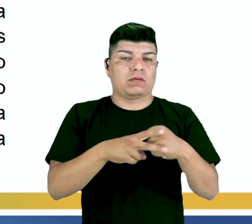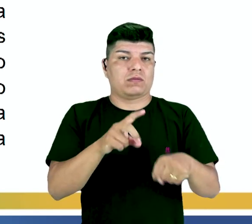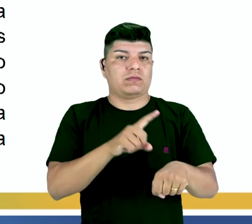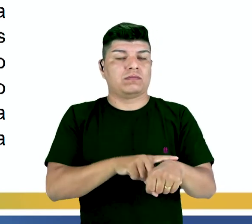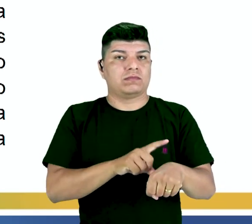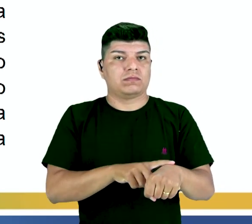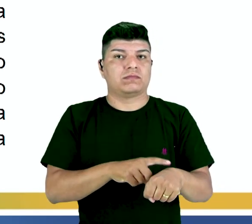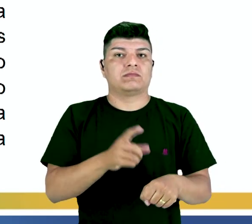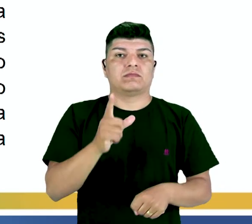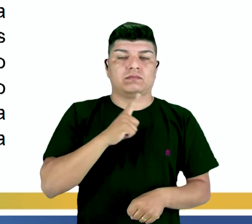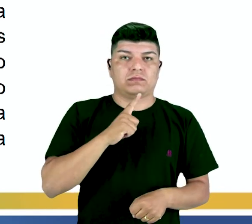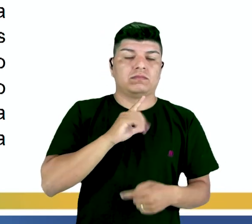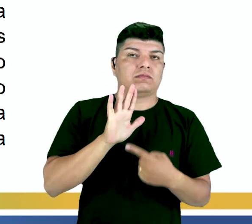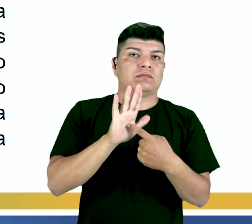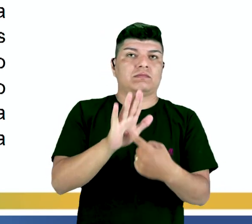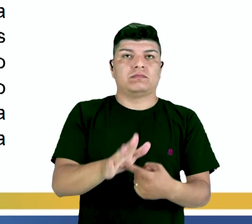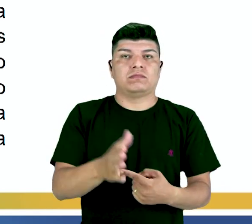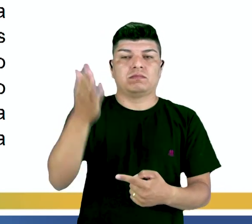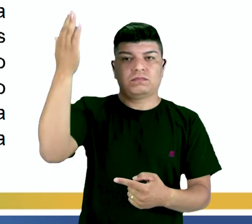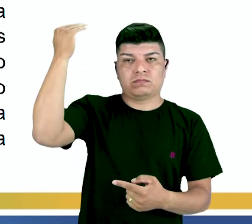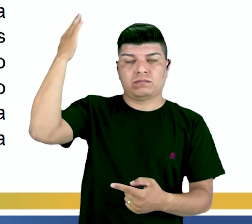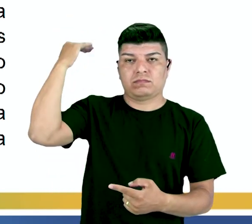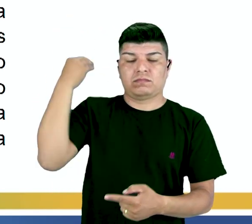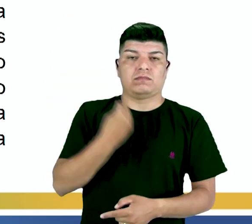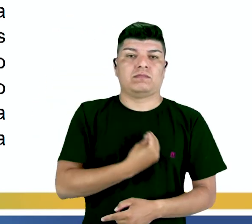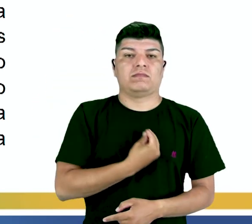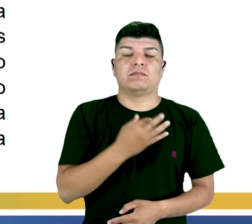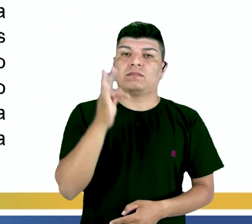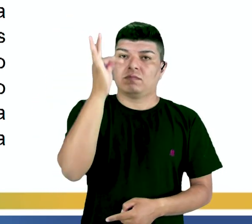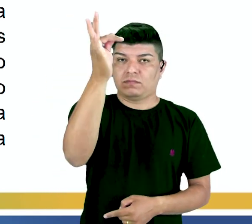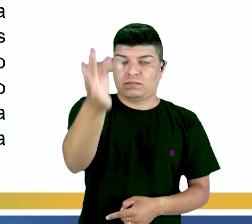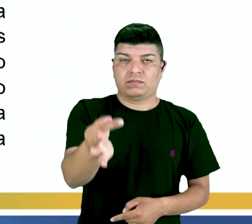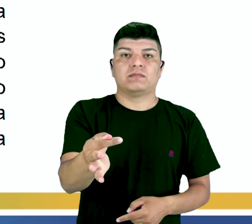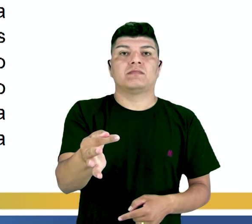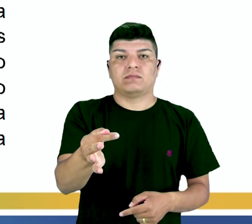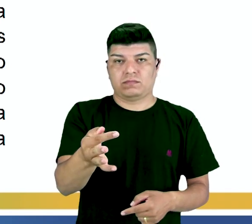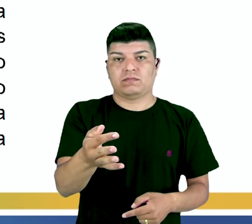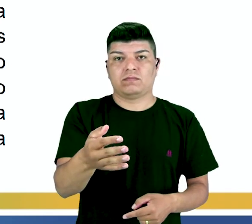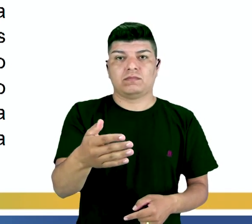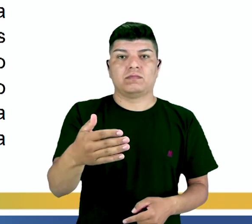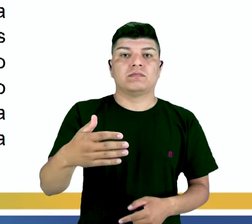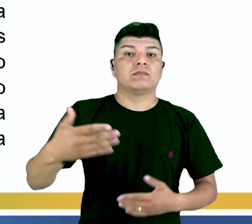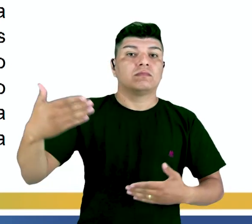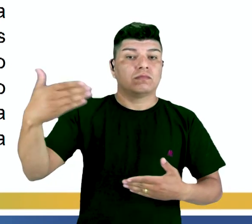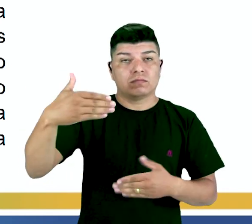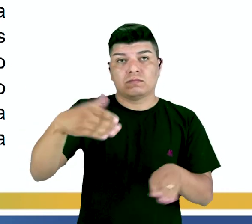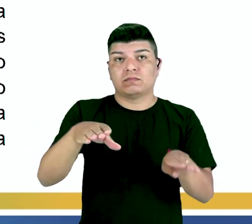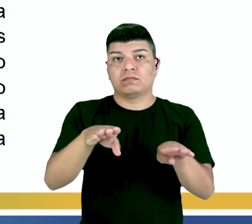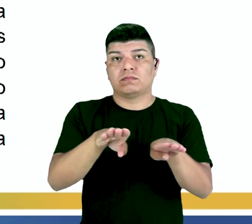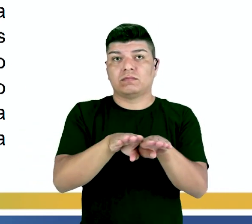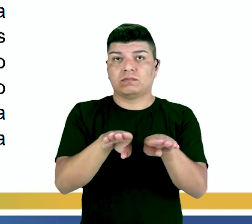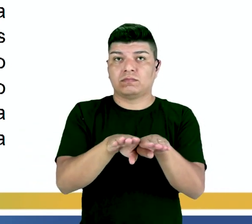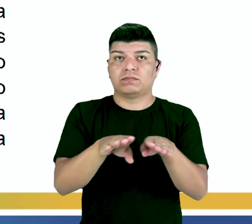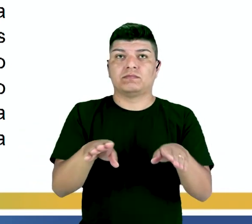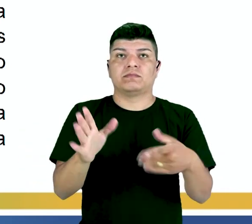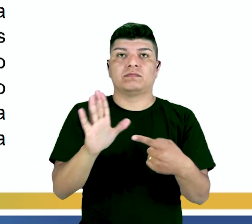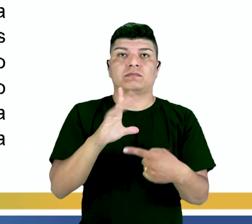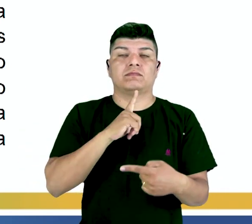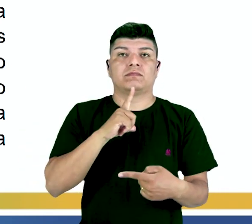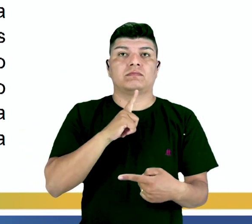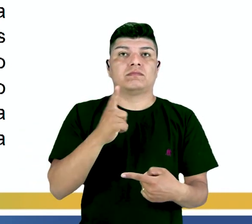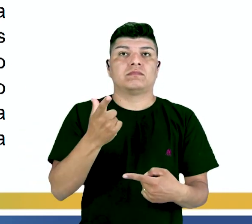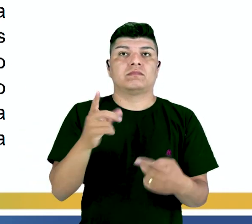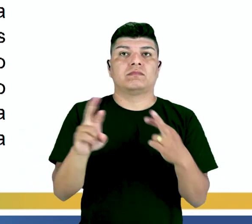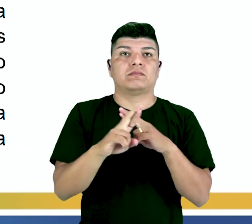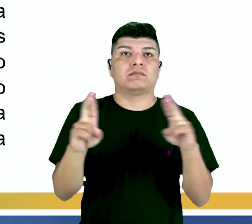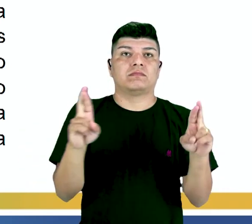dele eu tenho a demarcação de passado, presente e futuro, seguir uma sequência temporal, através dos marcadores temporais, a gente tem a